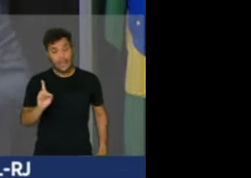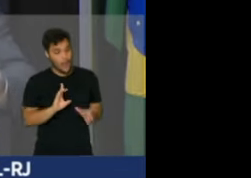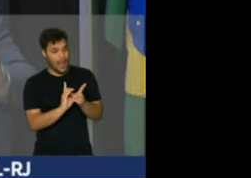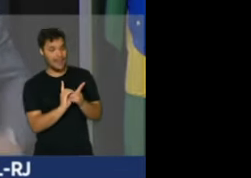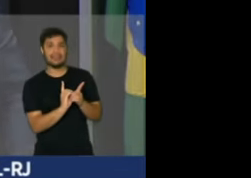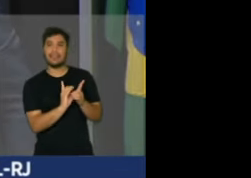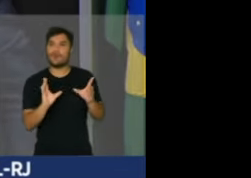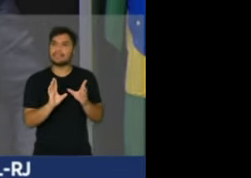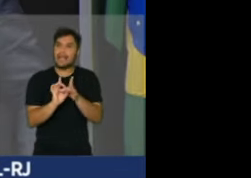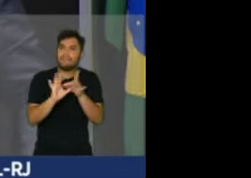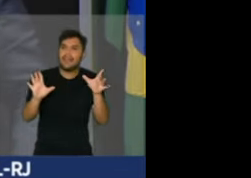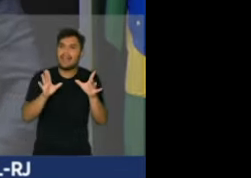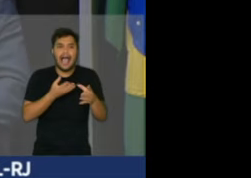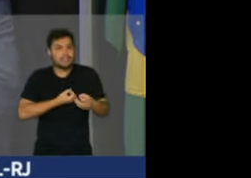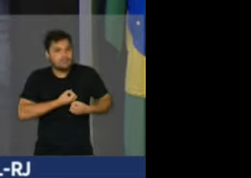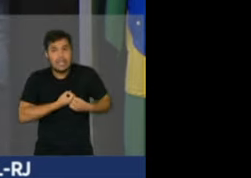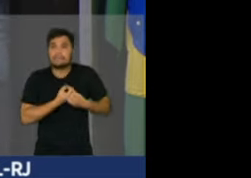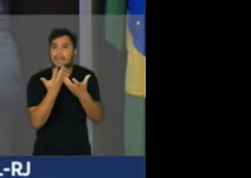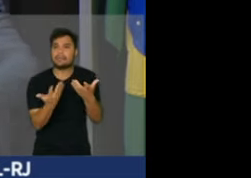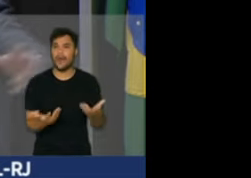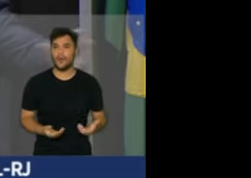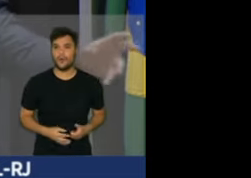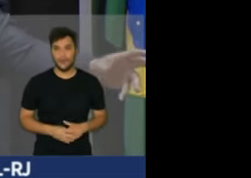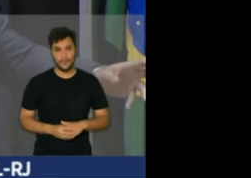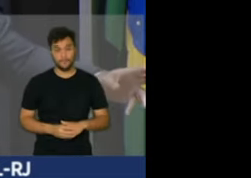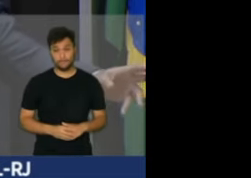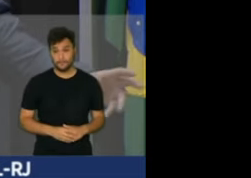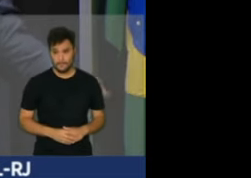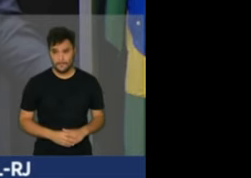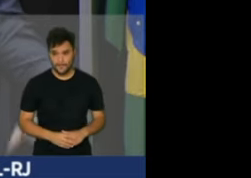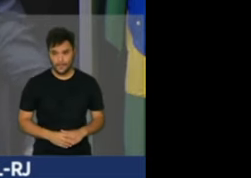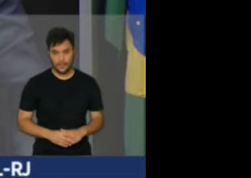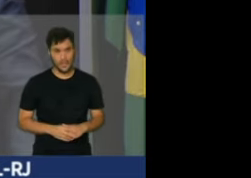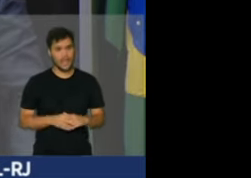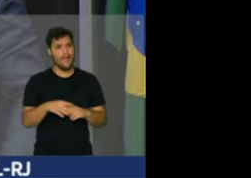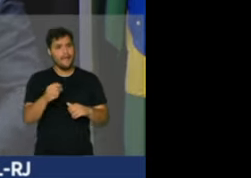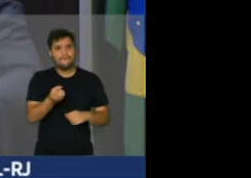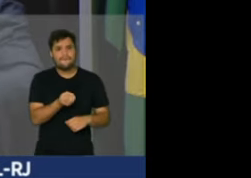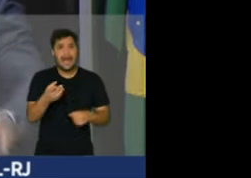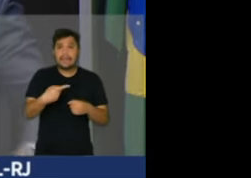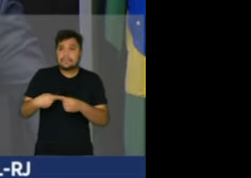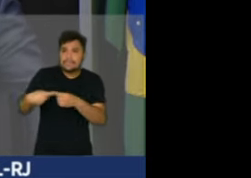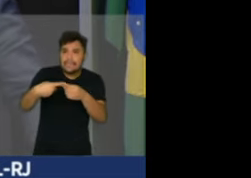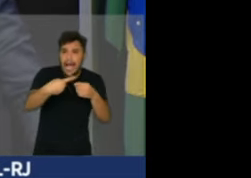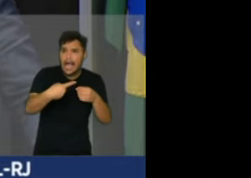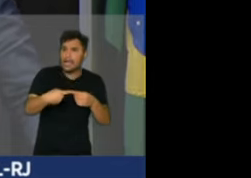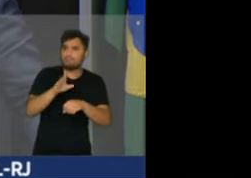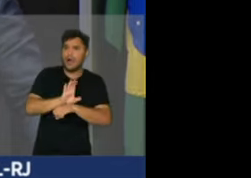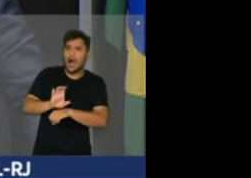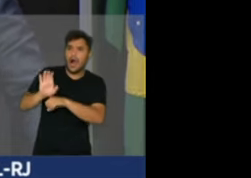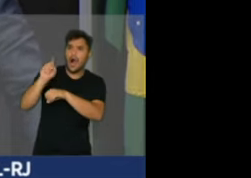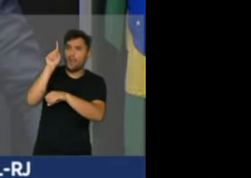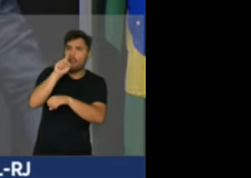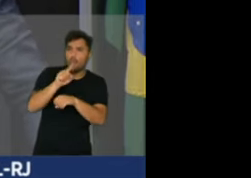pela liberdade de expressão, e tomou vários municípios de todos os estados do